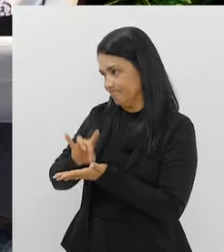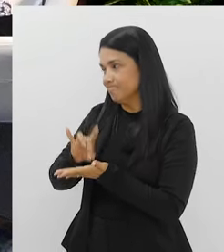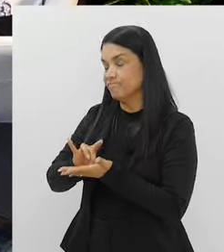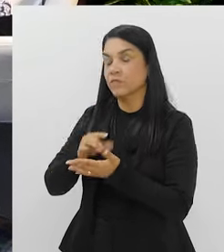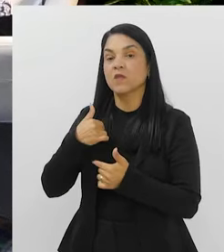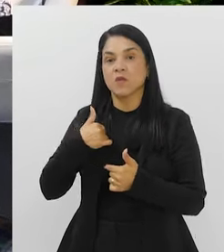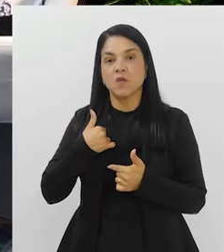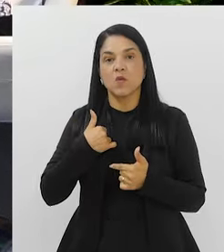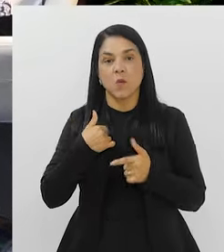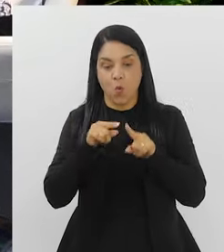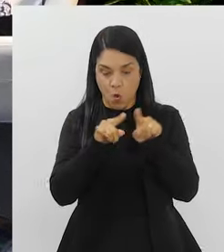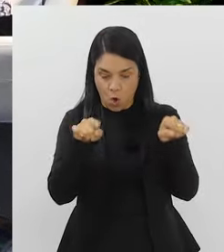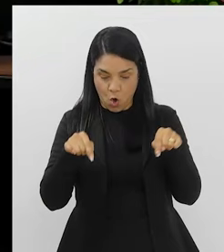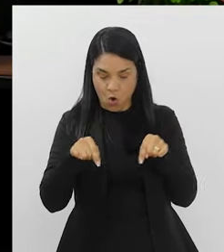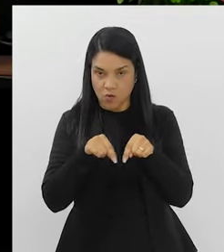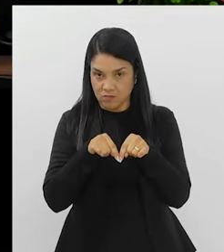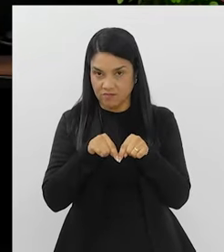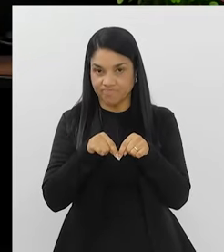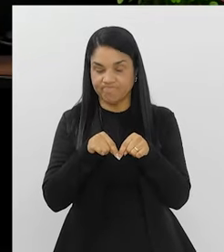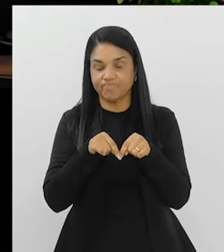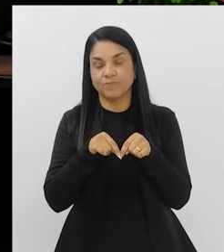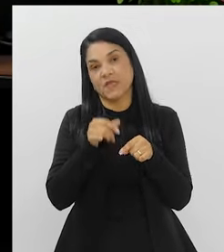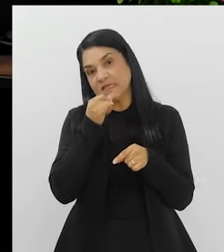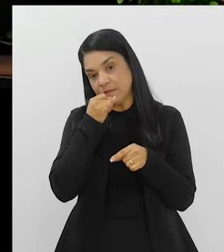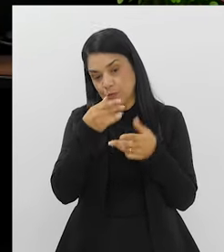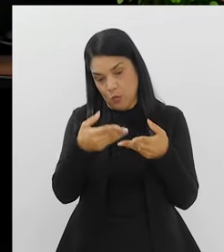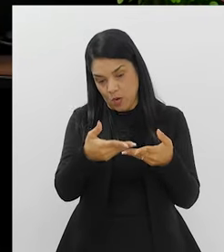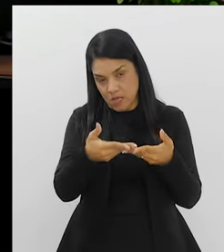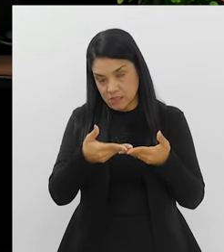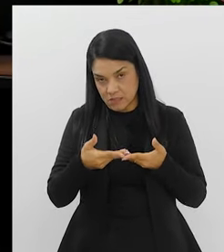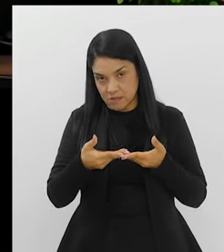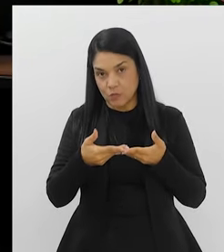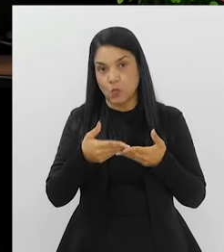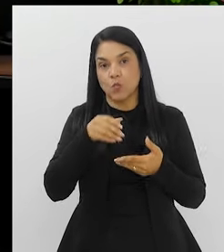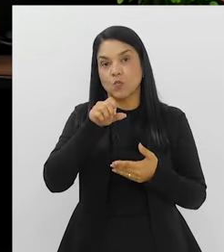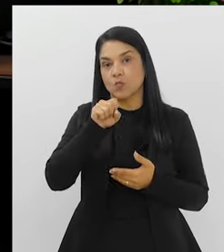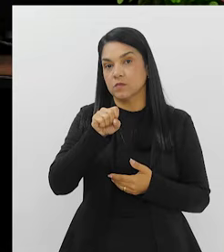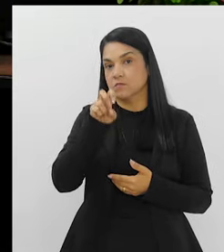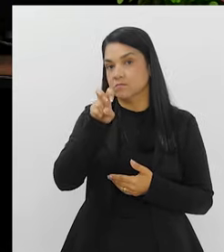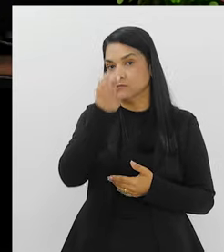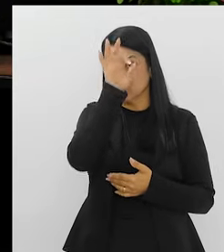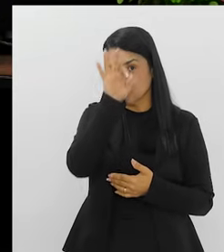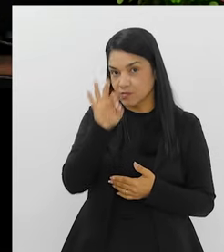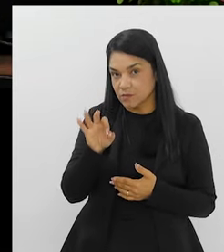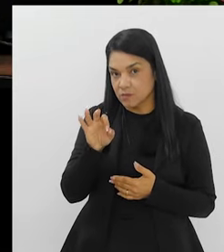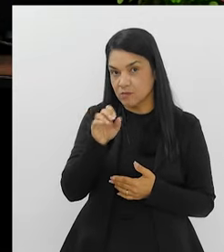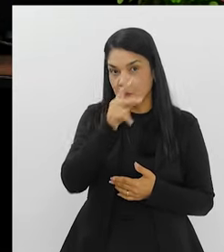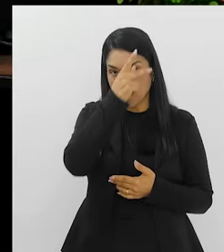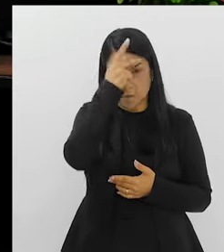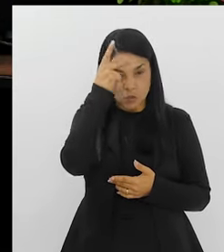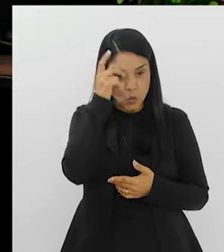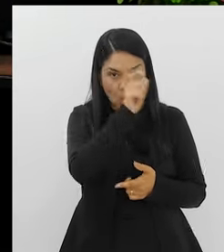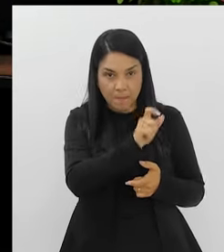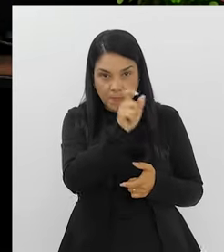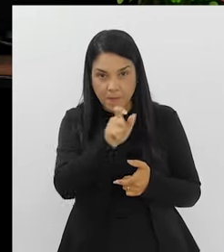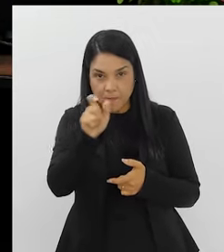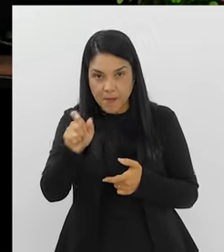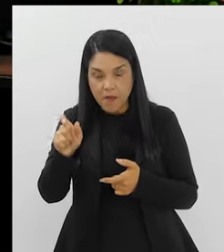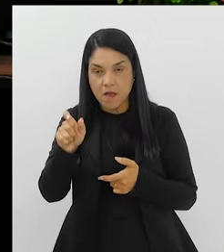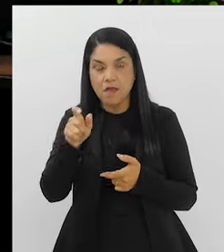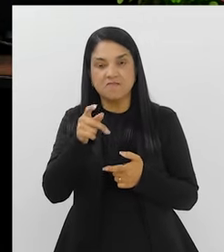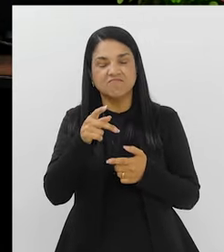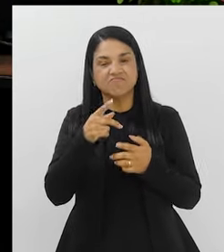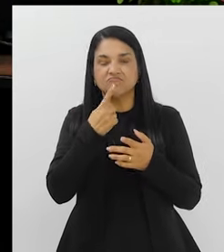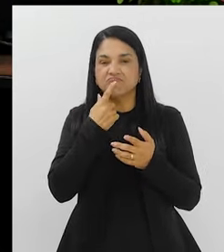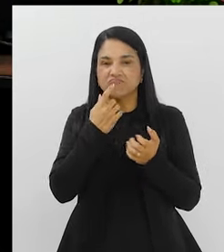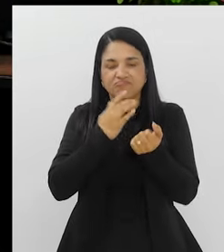No meu consultório, por exemplo, eu recebo em torno de 85% dos pacientes que vêm, às